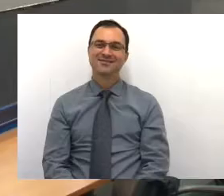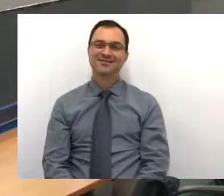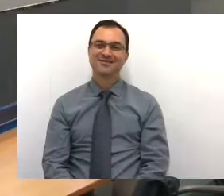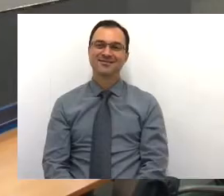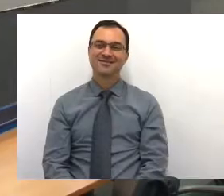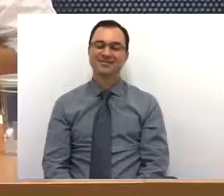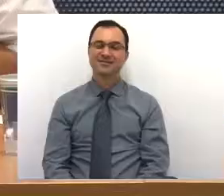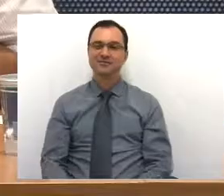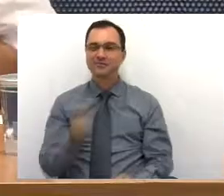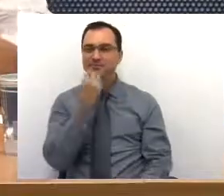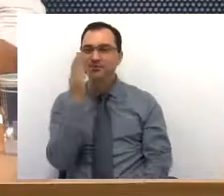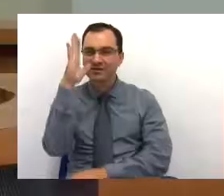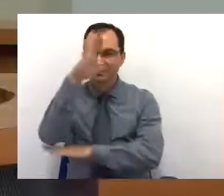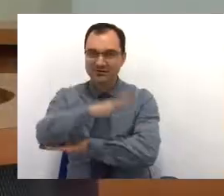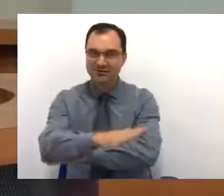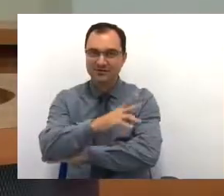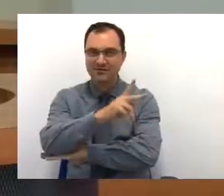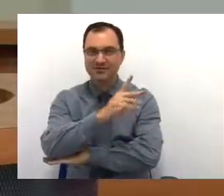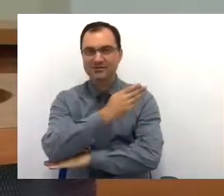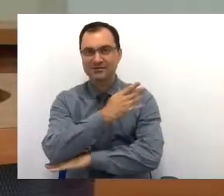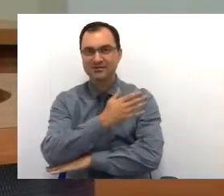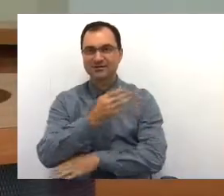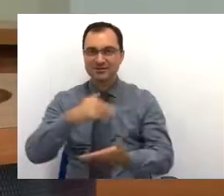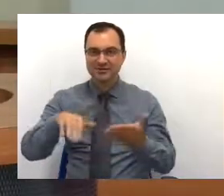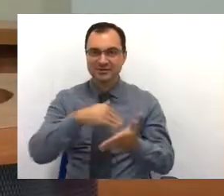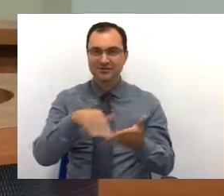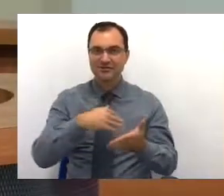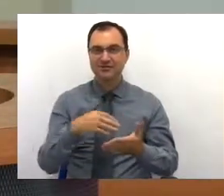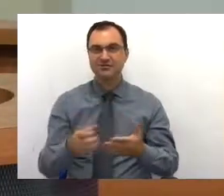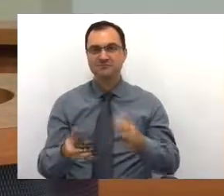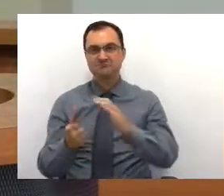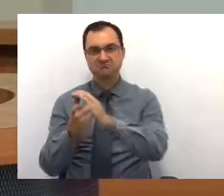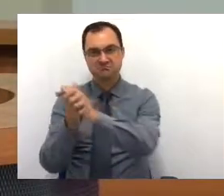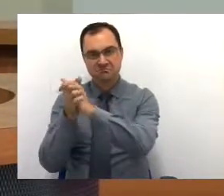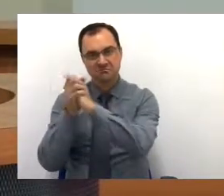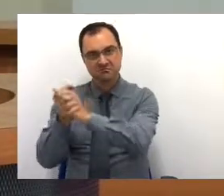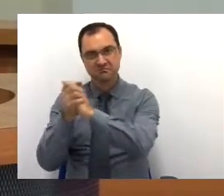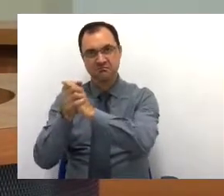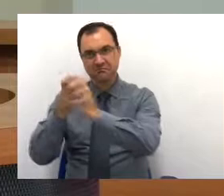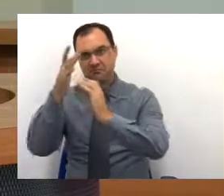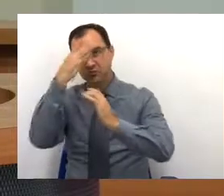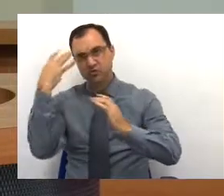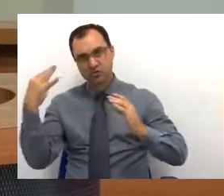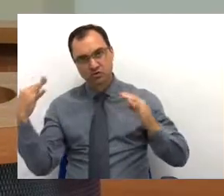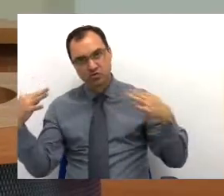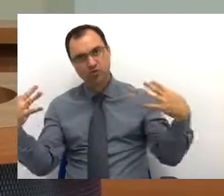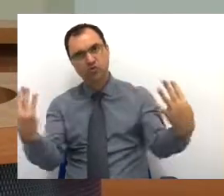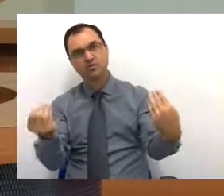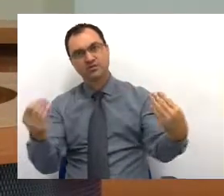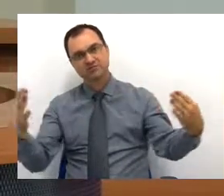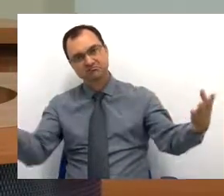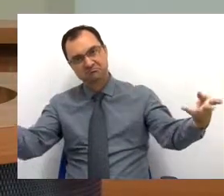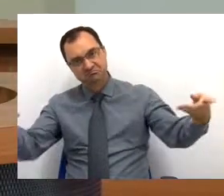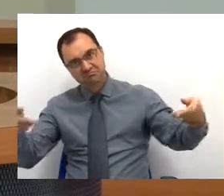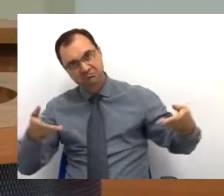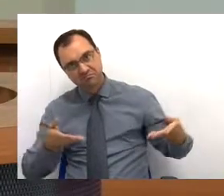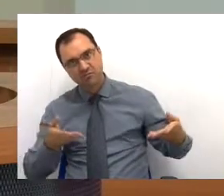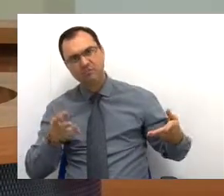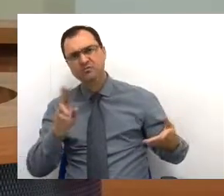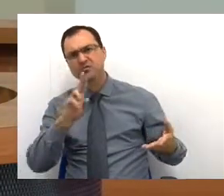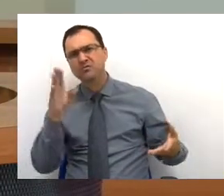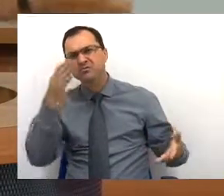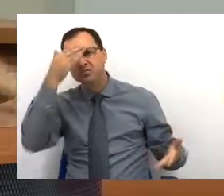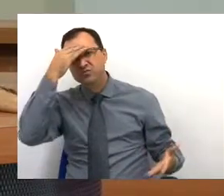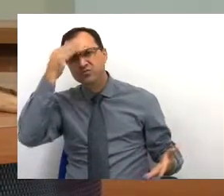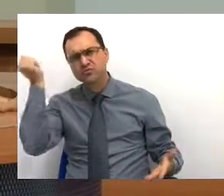Boa tarde, secretário, Derman, a qual cumprimento a todas as pessoas aqui presentes. Esqueci seu nome,